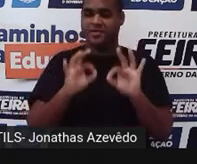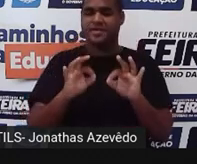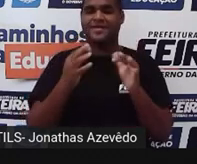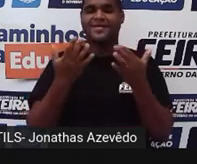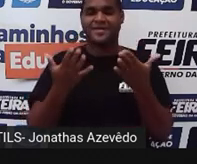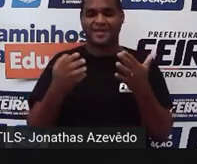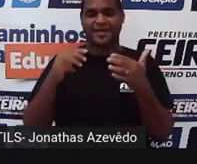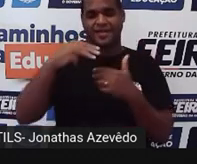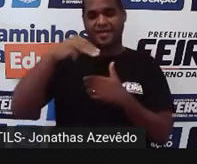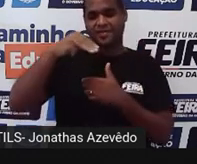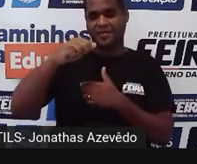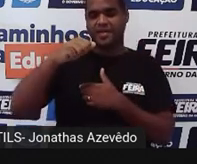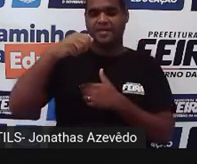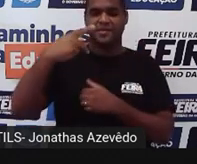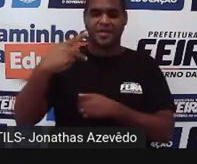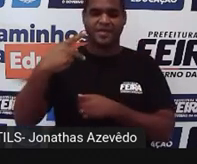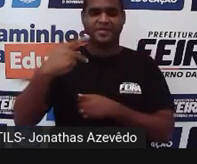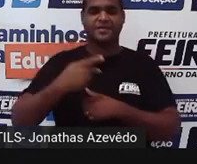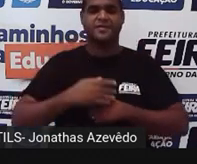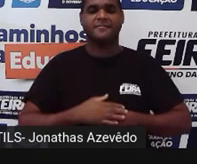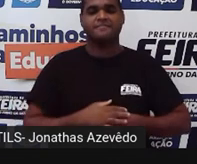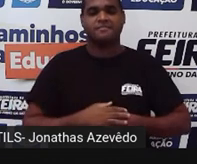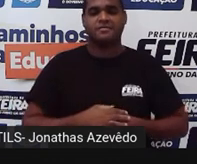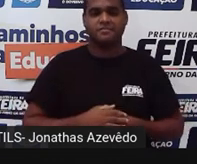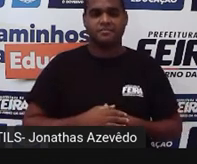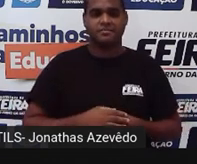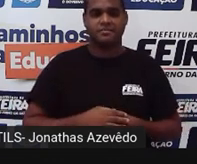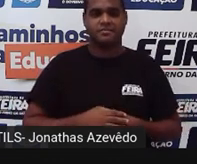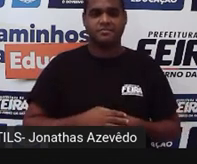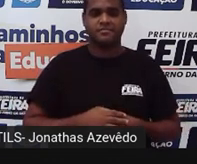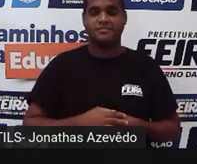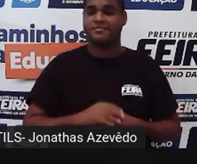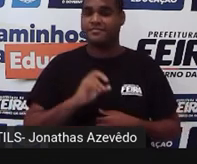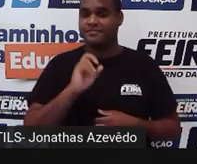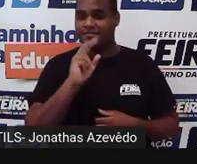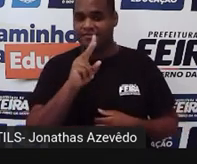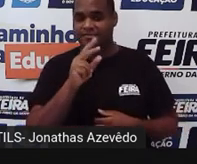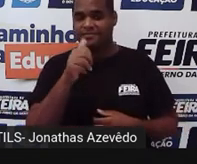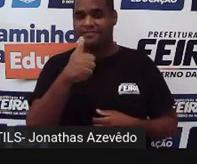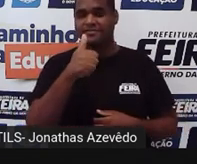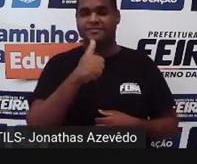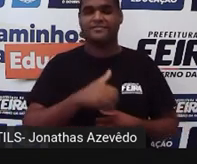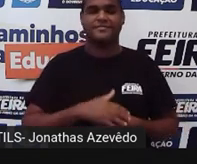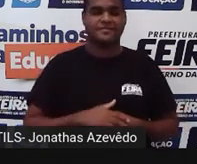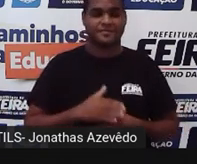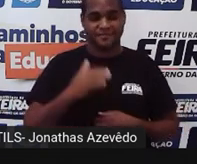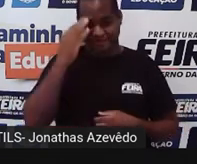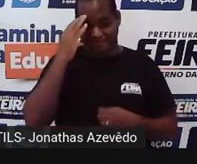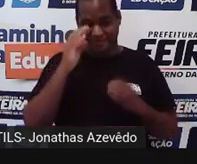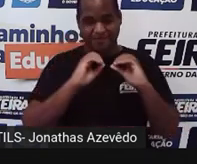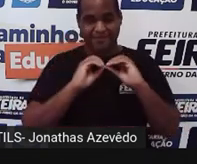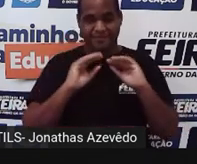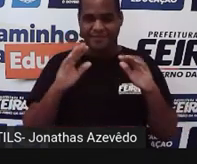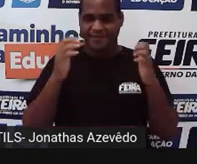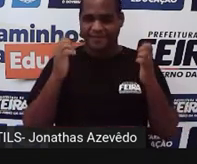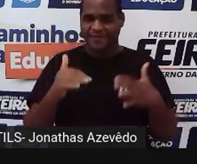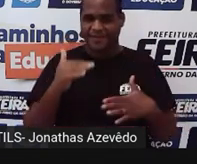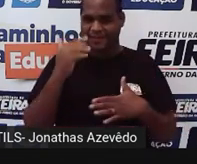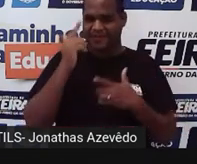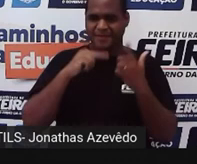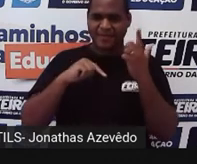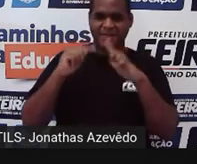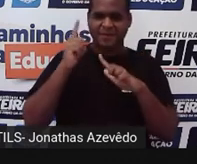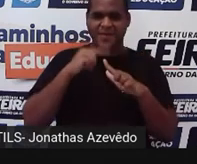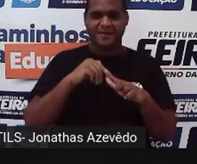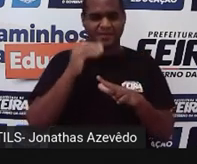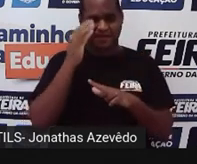a média aritmética ponderada. Tá bom? Tranquilo? Consegui explicar de uma